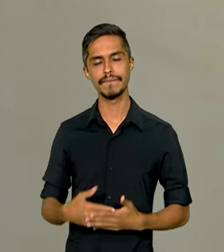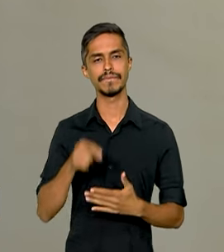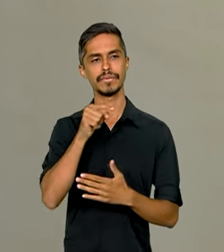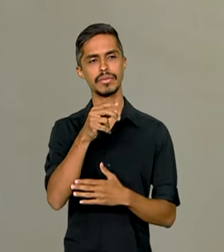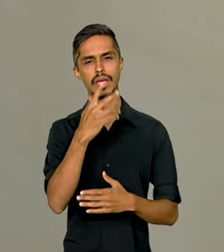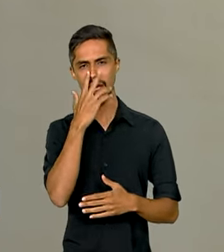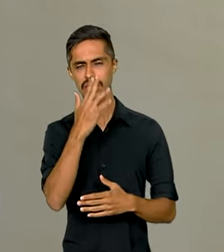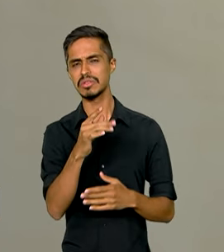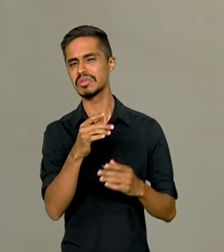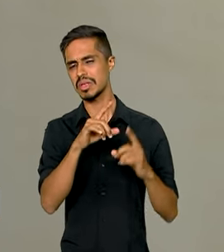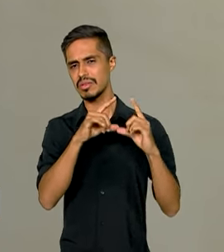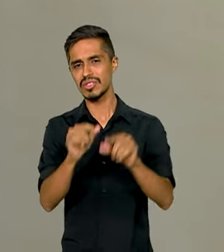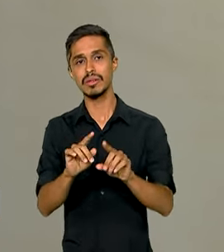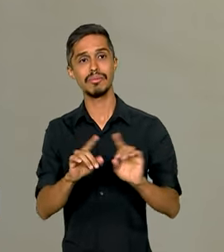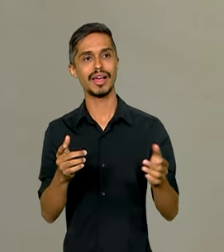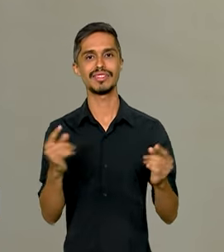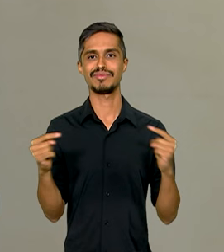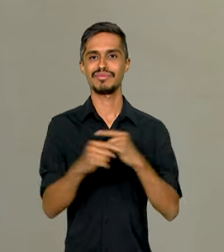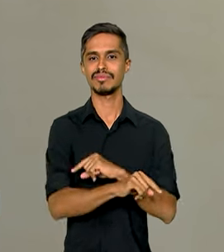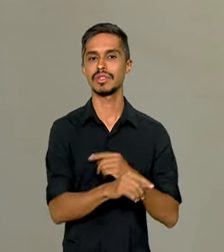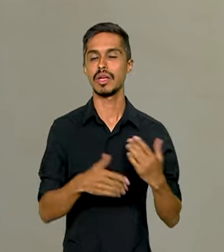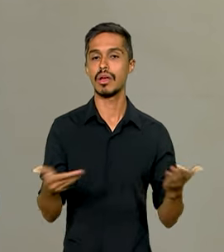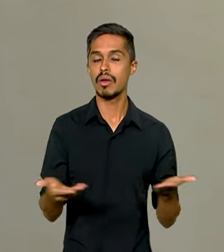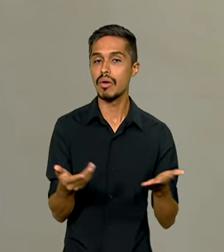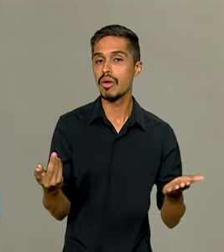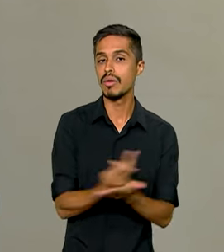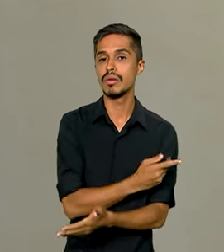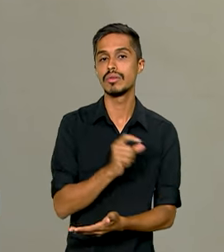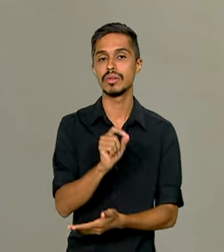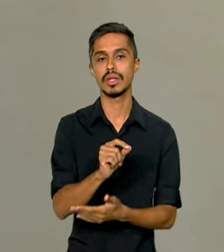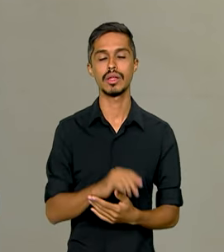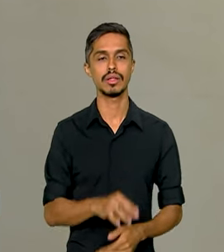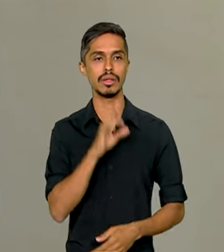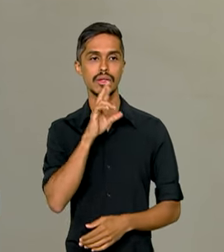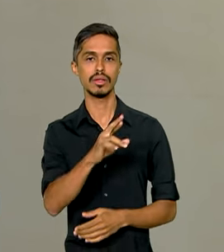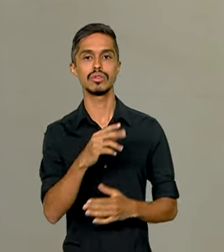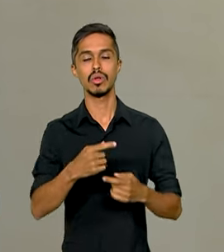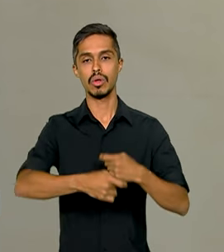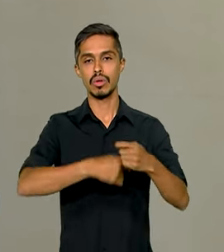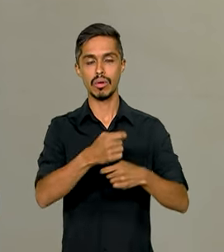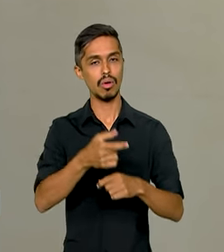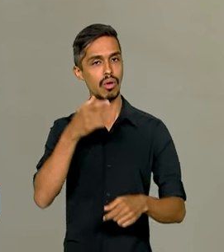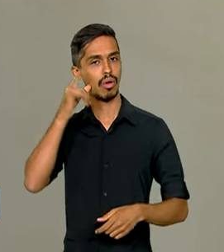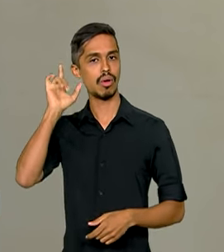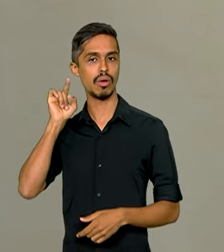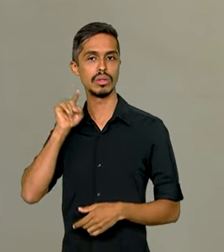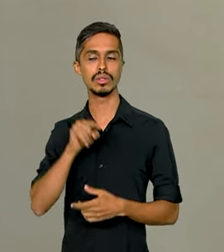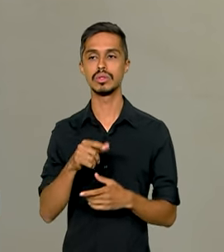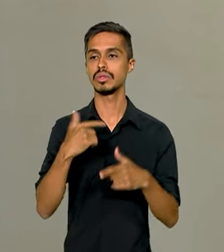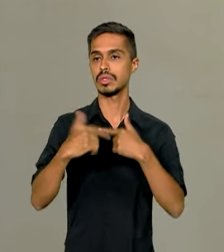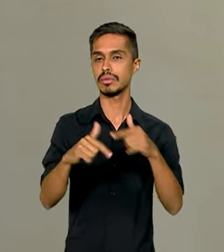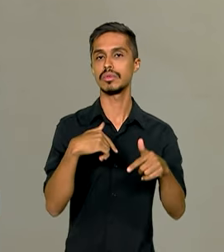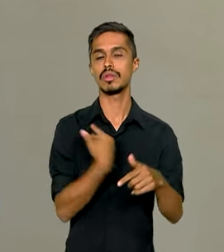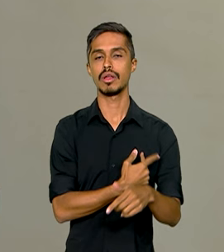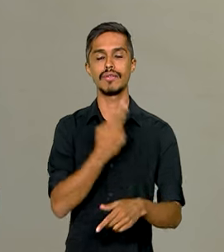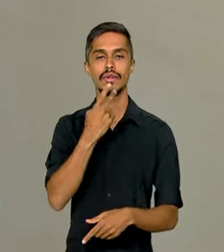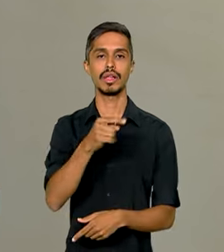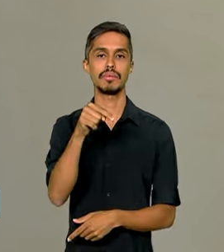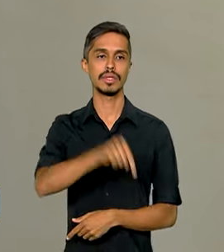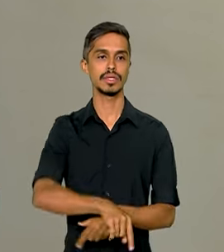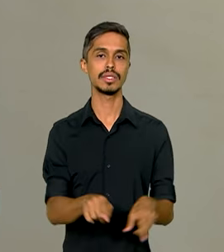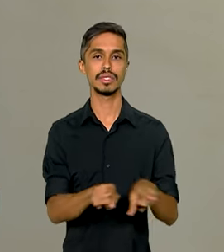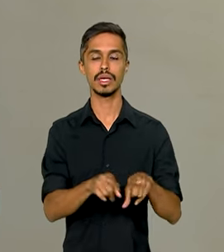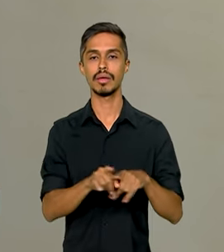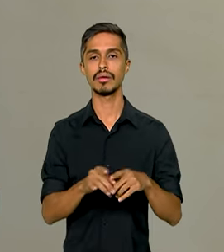inferior. Então, agora, o que é que acontece? A gente teve hoje o resultado do comércio, ontem o dos serviços que a gente falou aqui, e o da